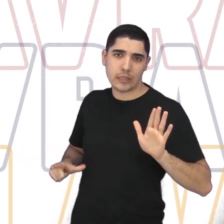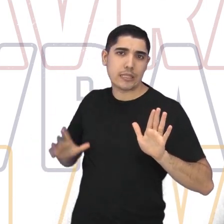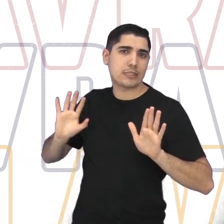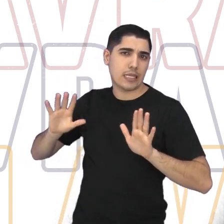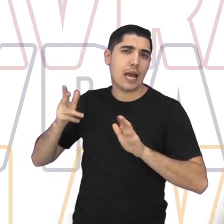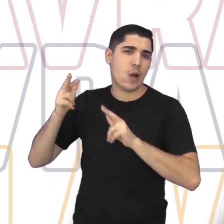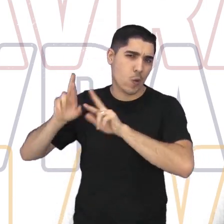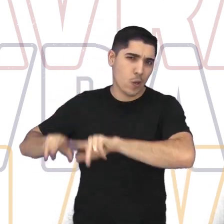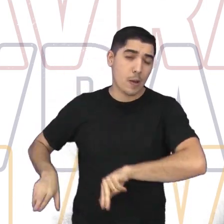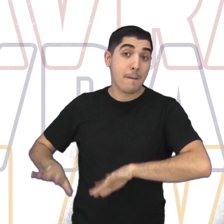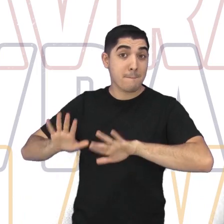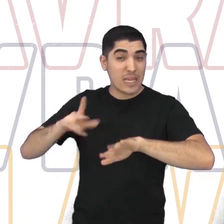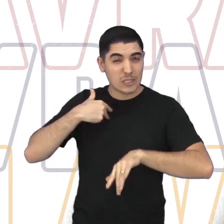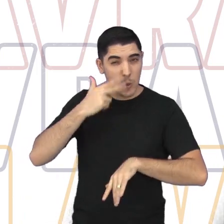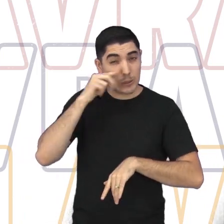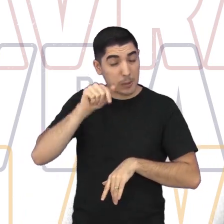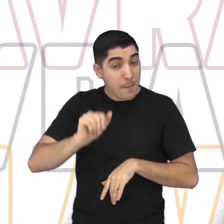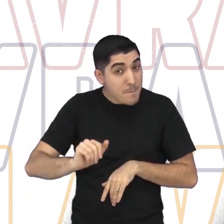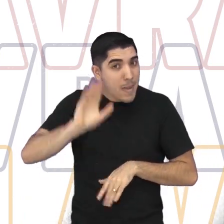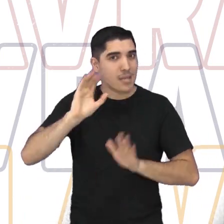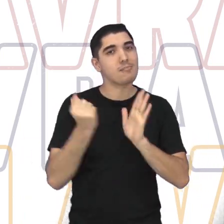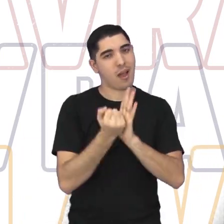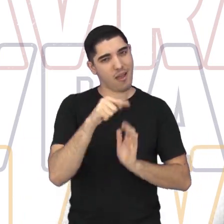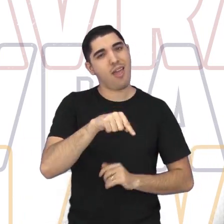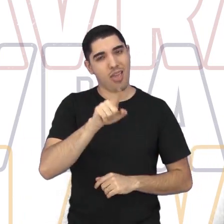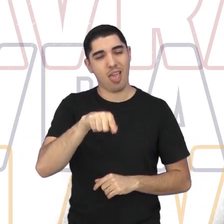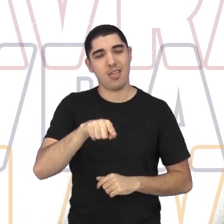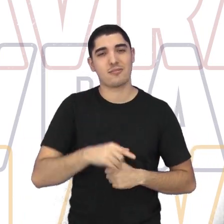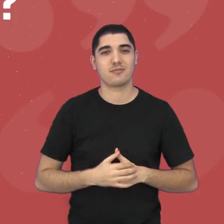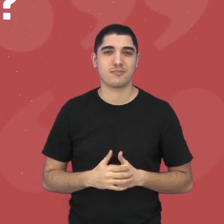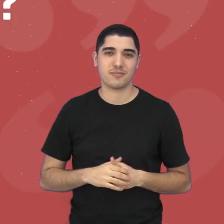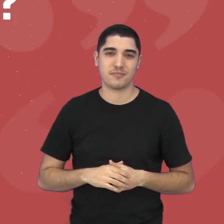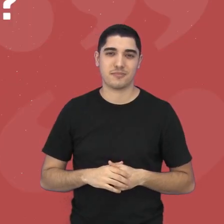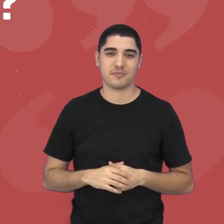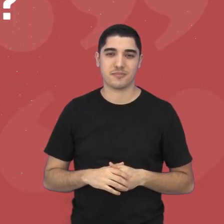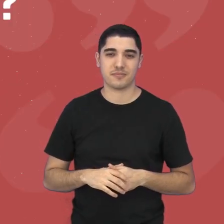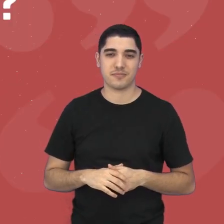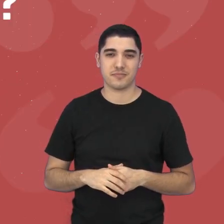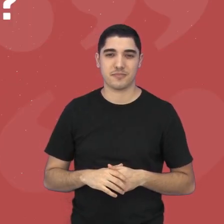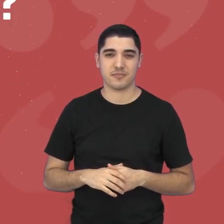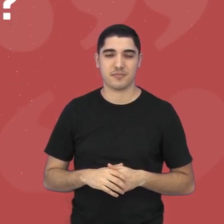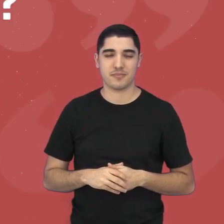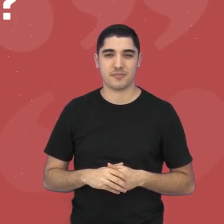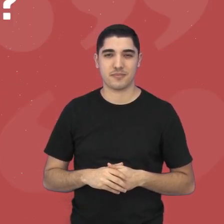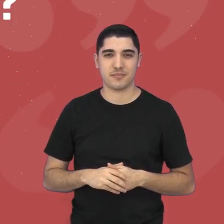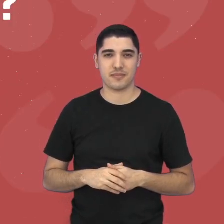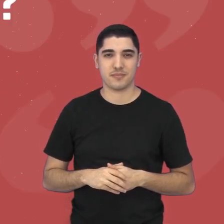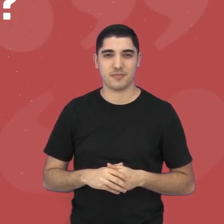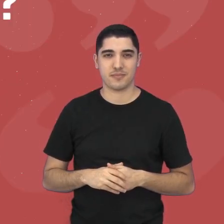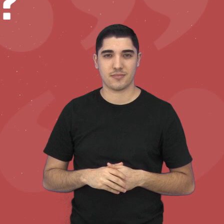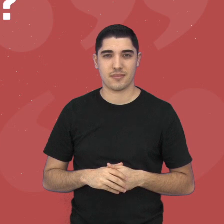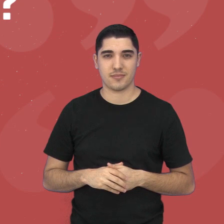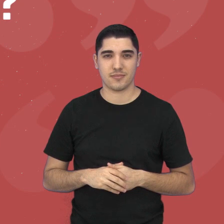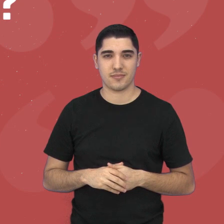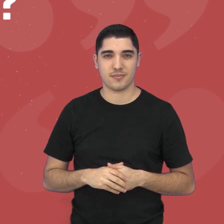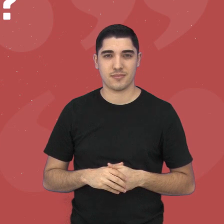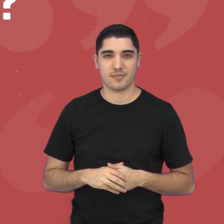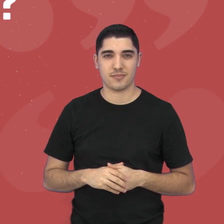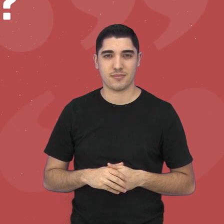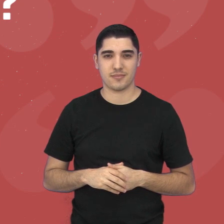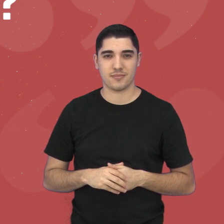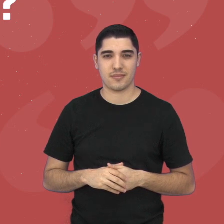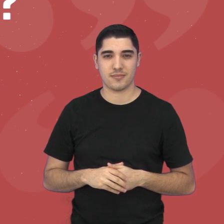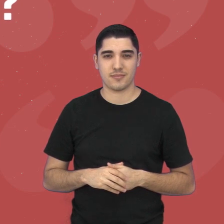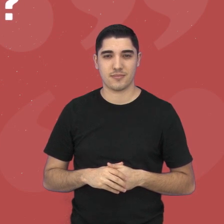tivemos, mas essa com certeza foi mais. Como foi a realização das atividades da